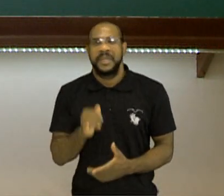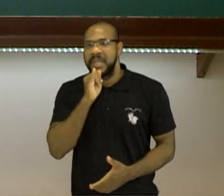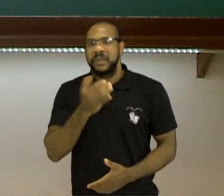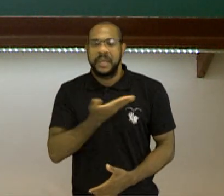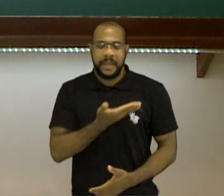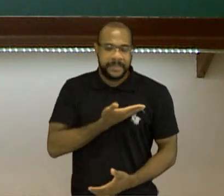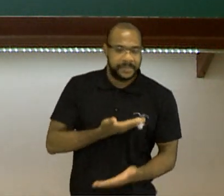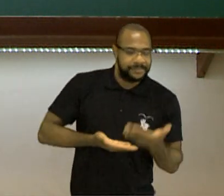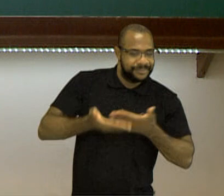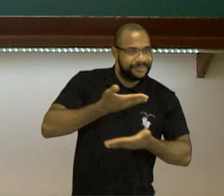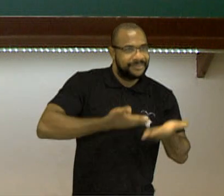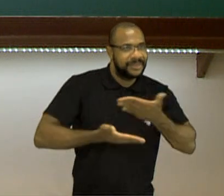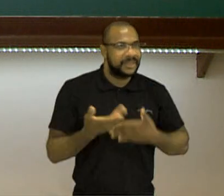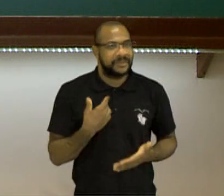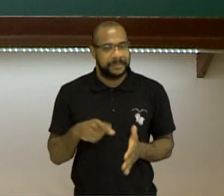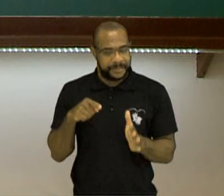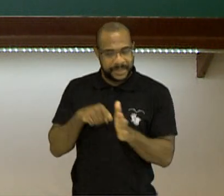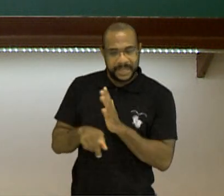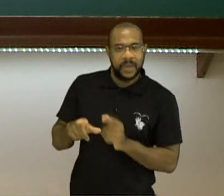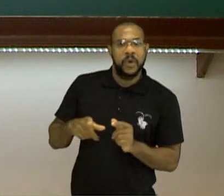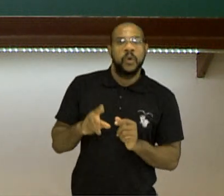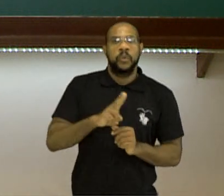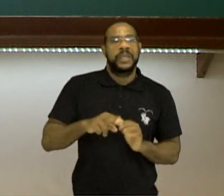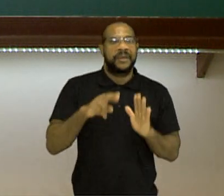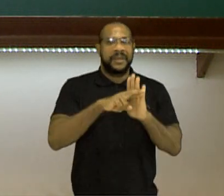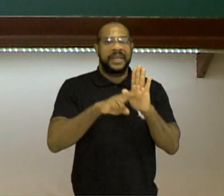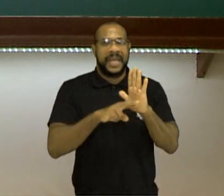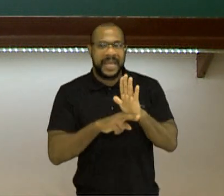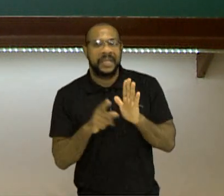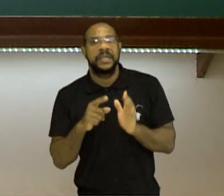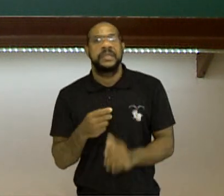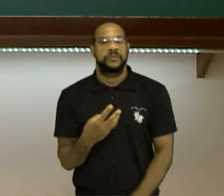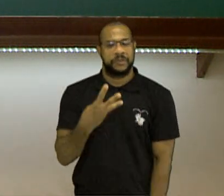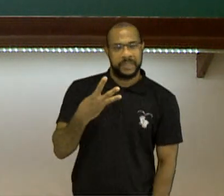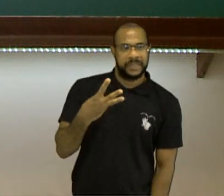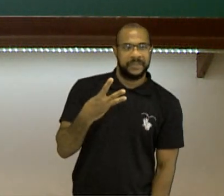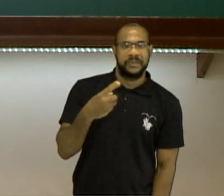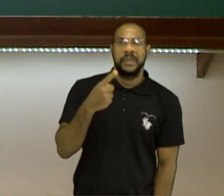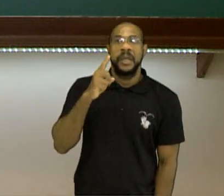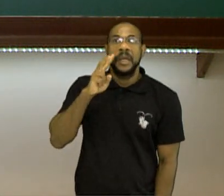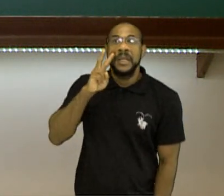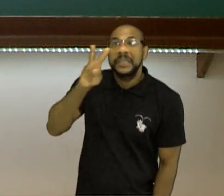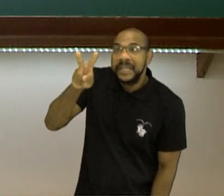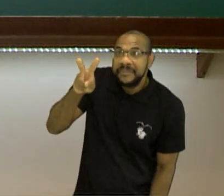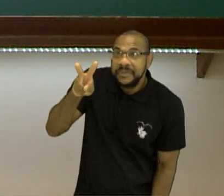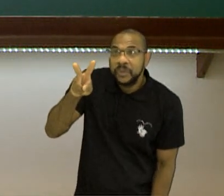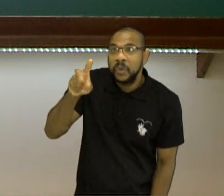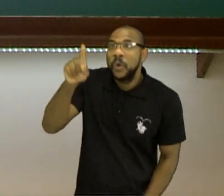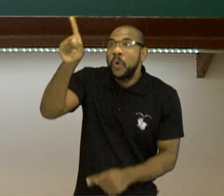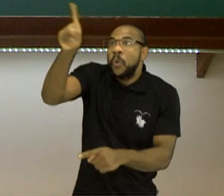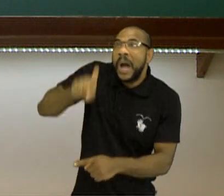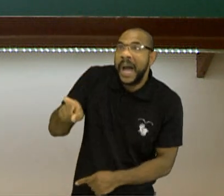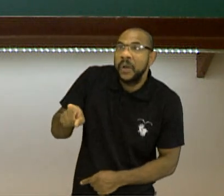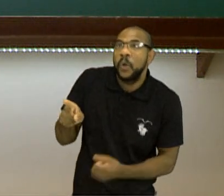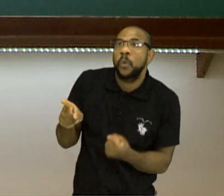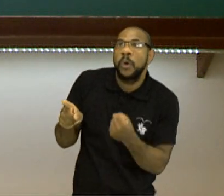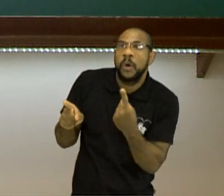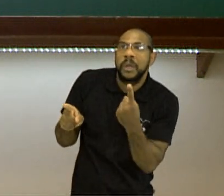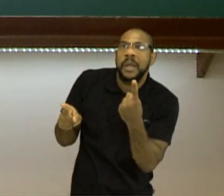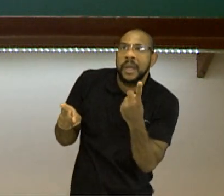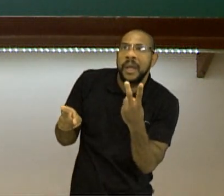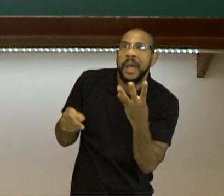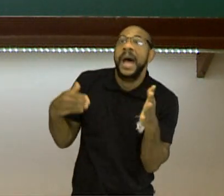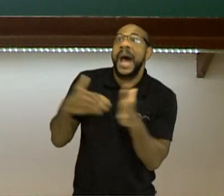amigos, a gente acaba usando aquela regrinha dos três, né? Viu o raio, conta até três. Vai contando. Um,